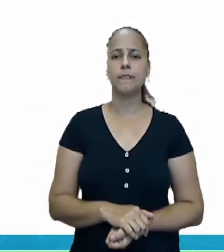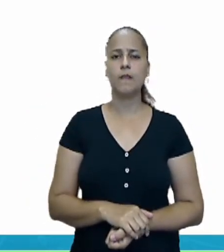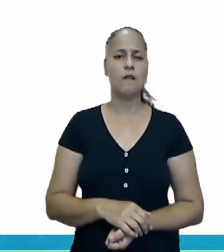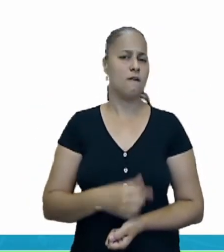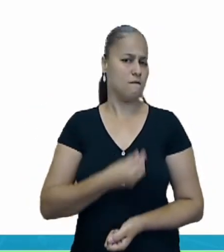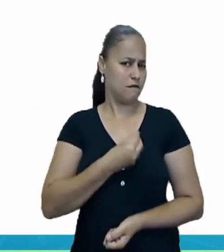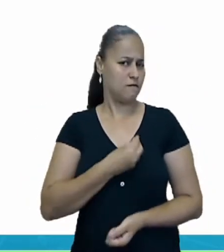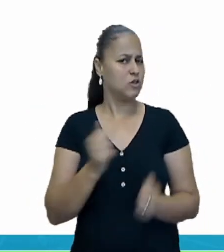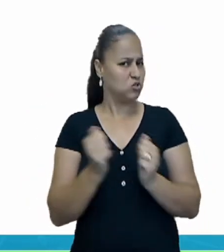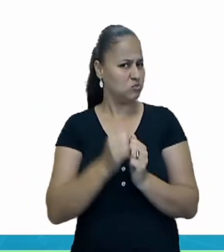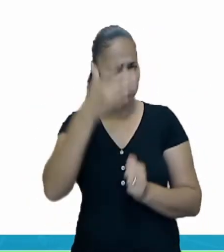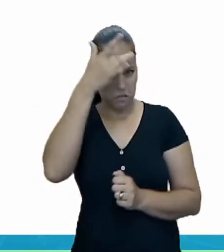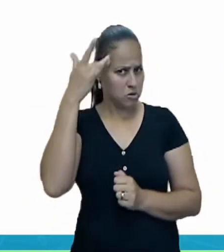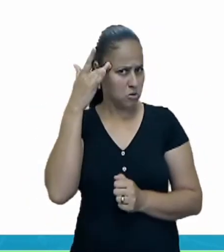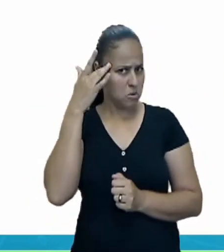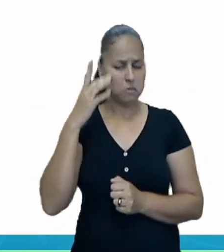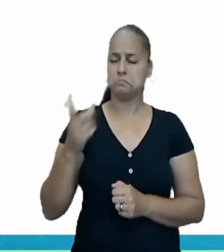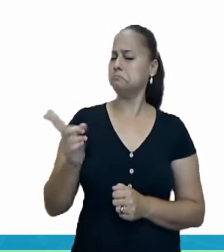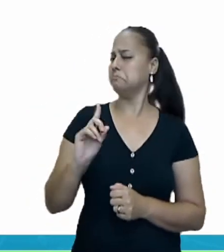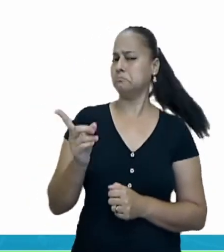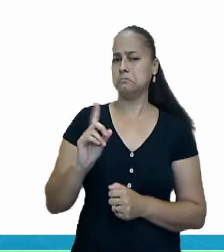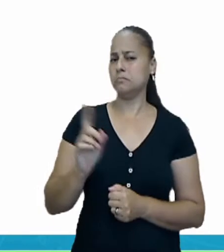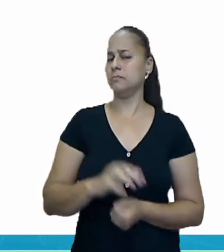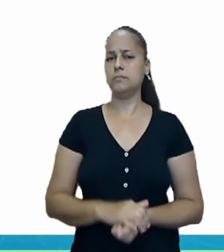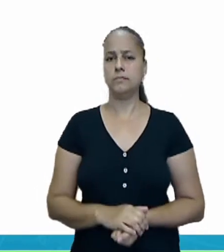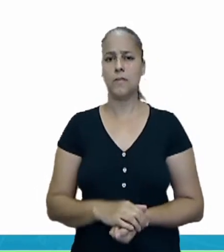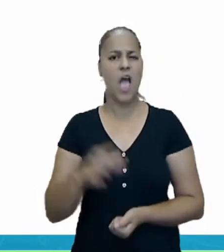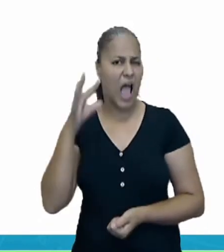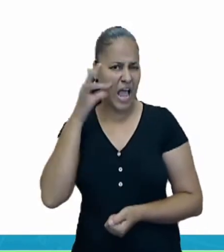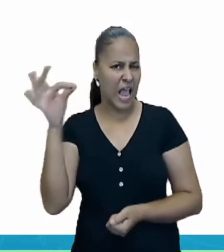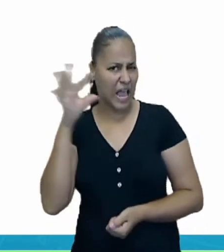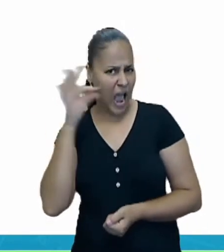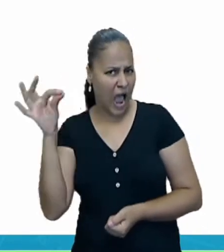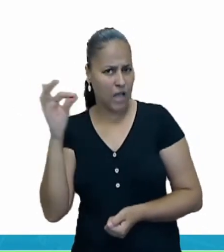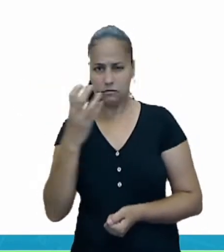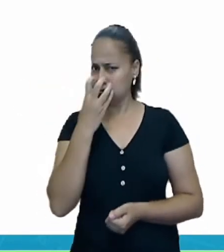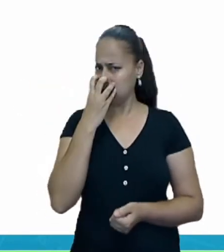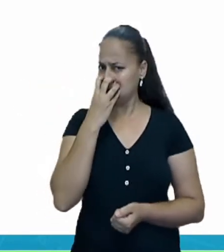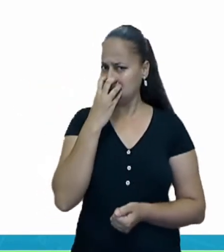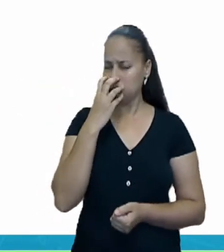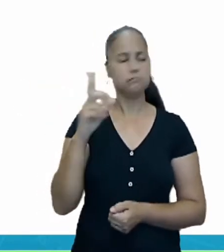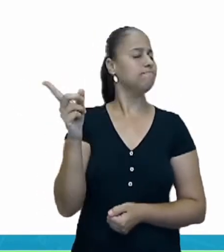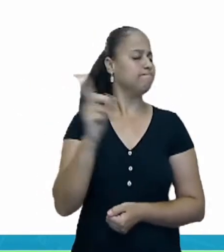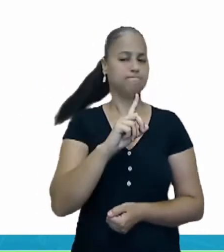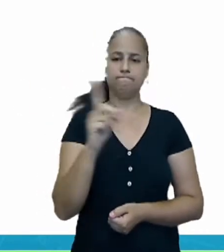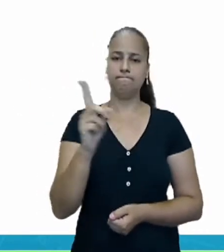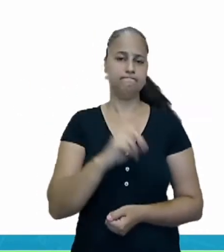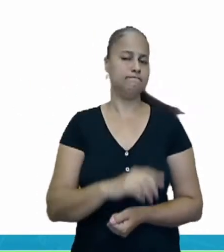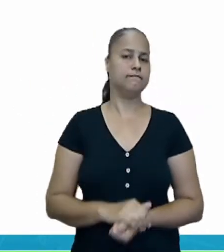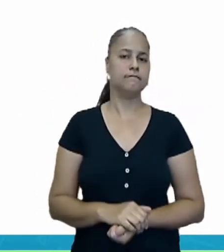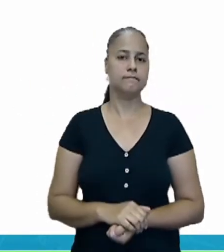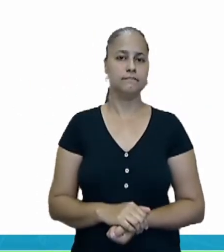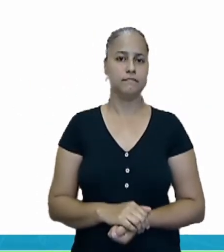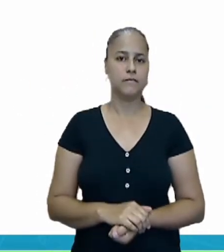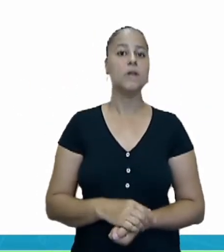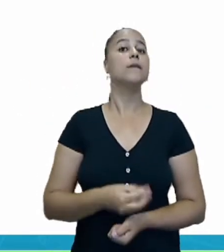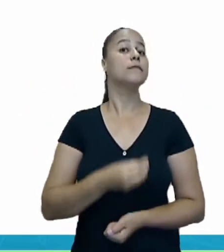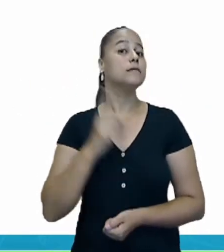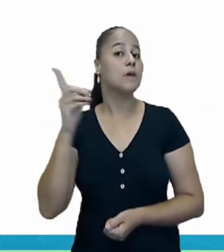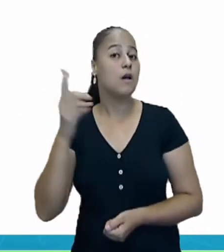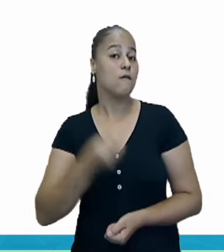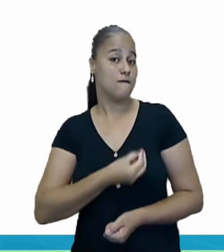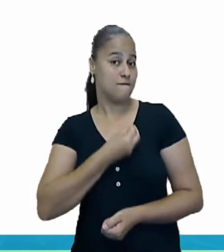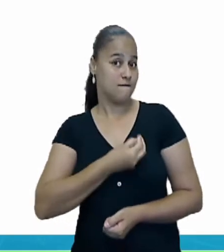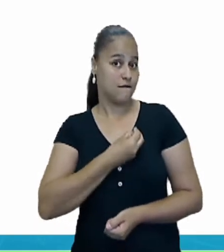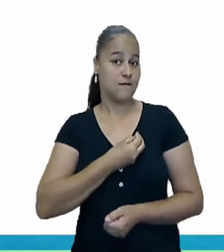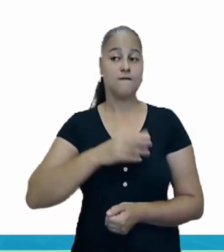vivem junto com as pessoas, não são os gatos e nem os cachorros, são aqueles que